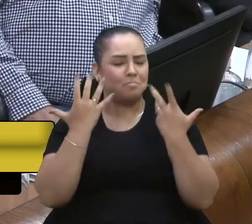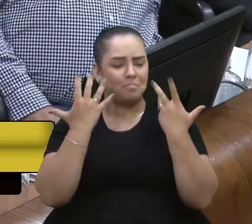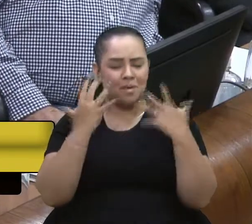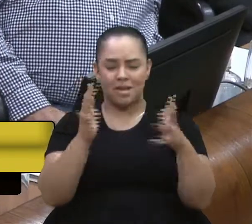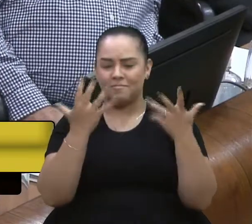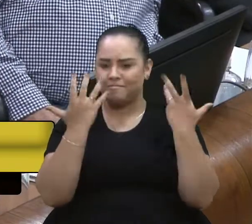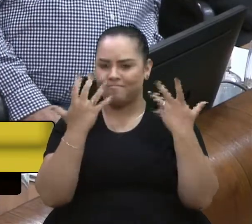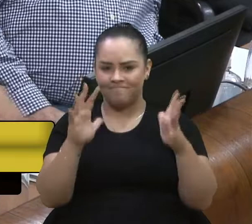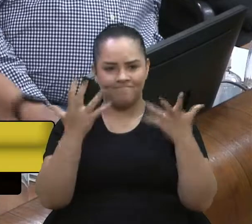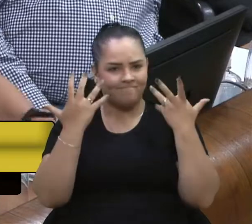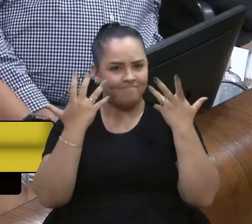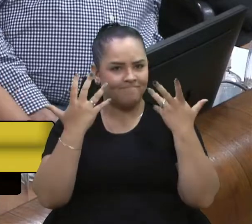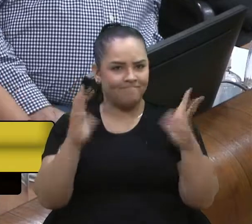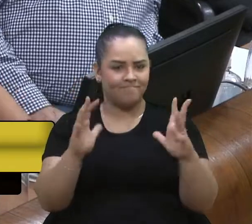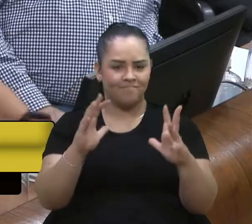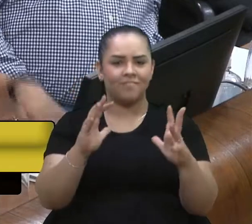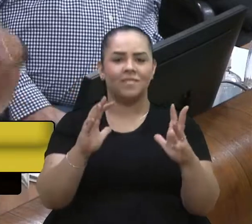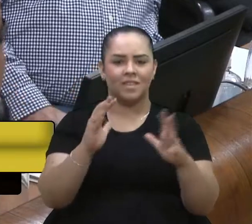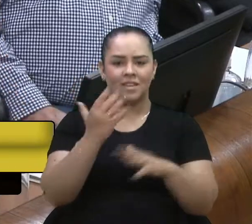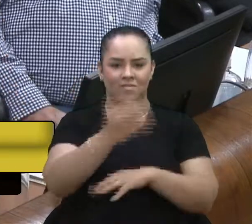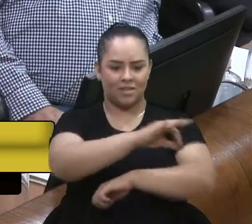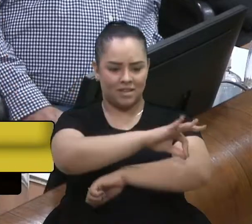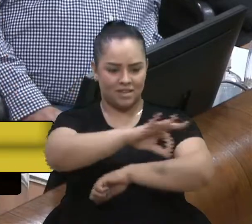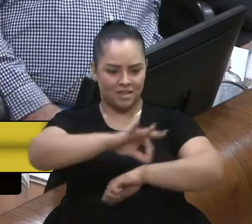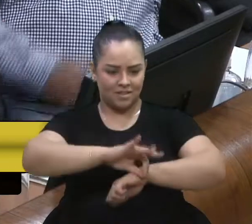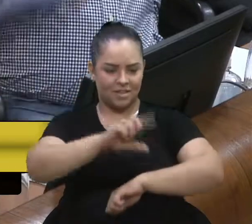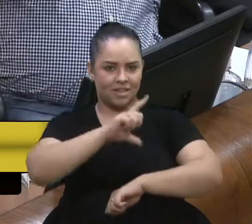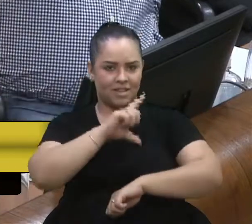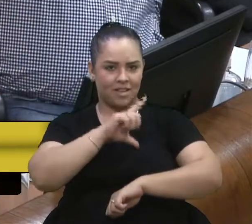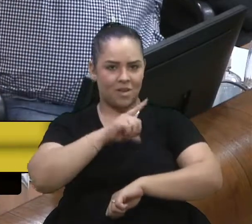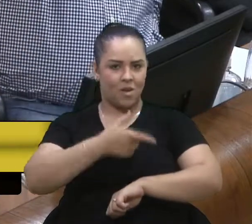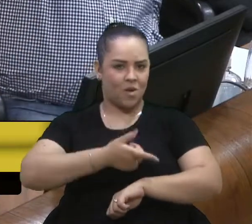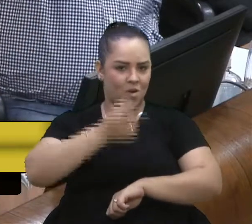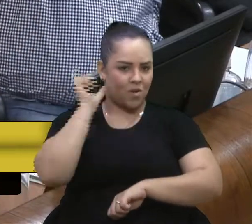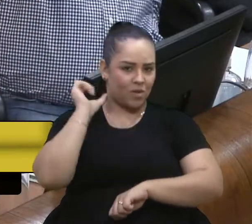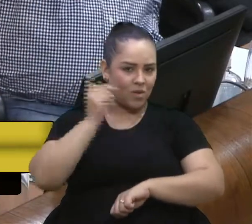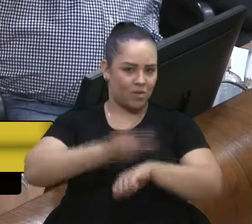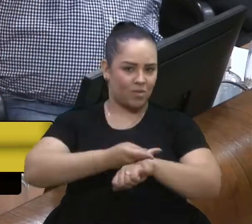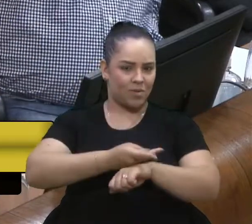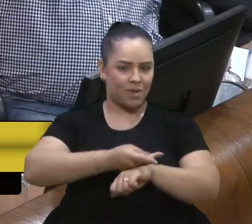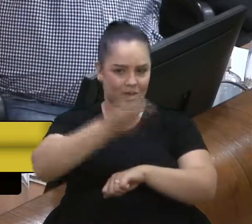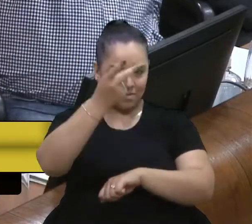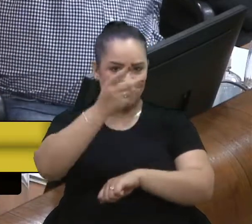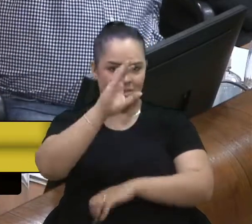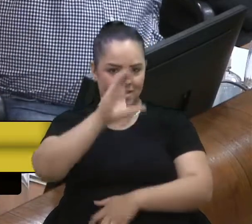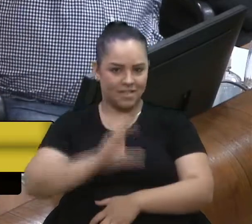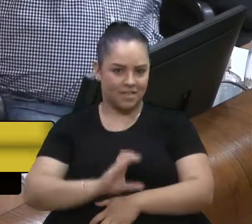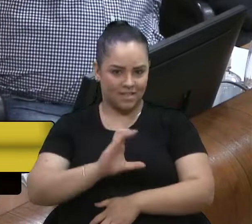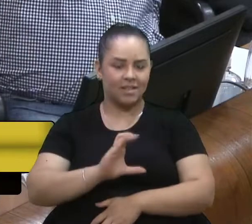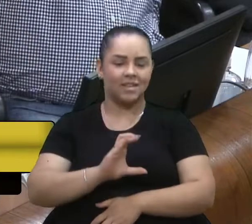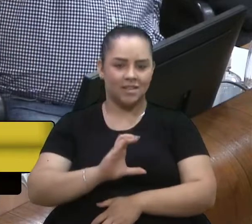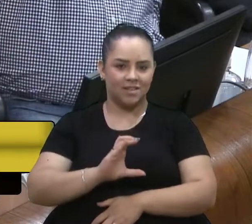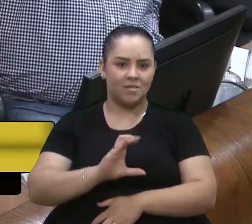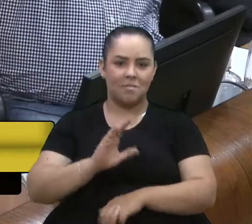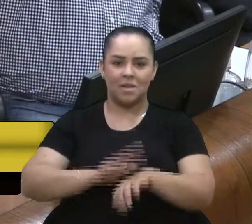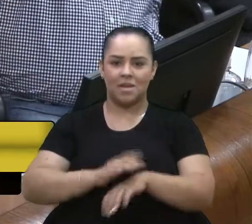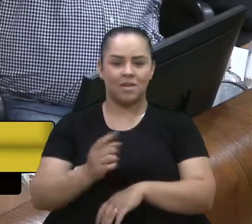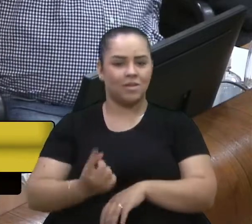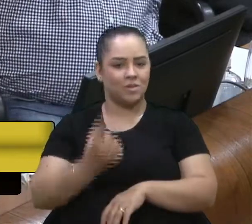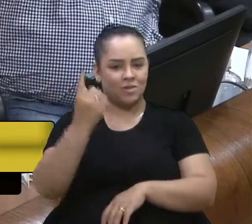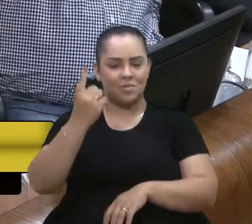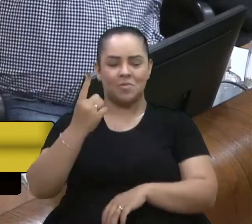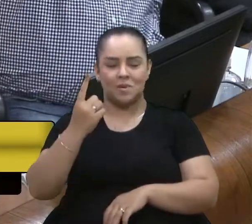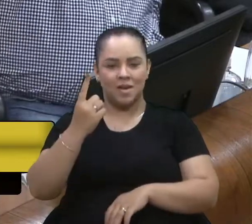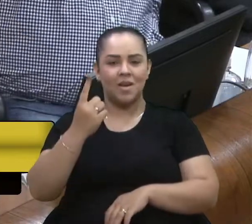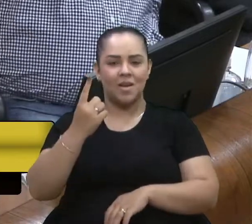não só o nosso arquiteto e urbanista que recebeu o título ontem de cidadão emérito mais uma solene muito emocionante